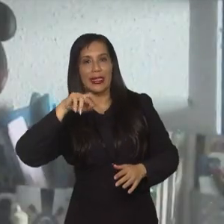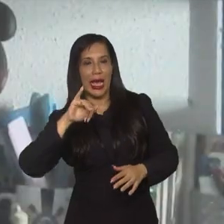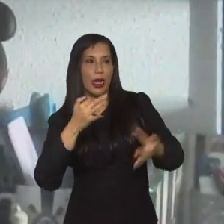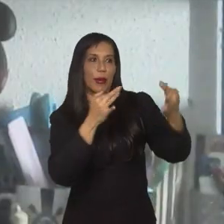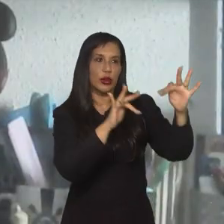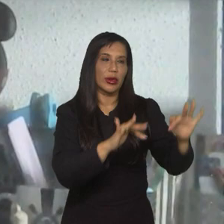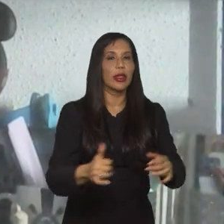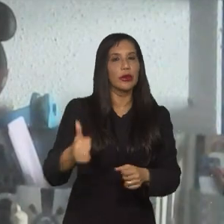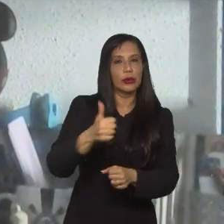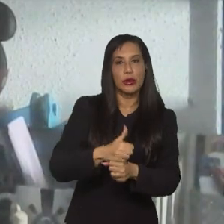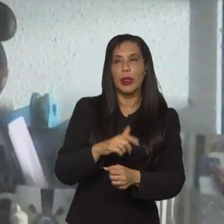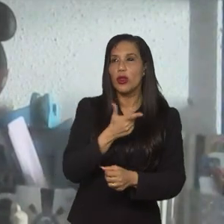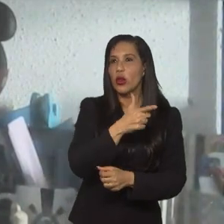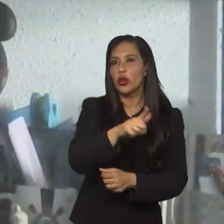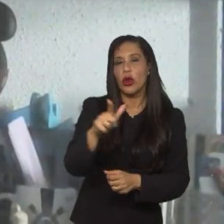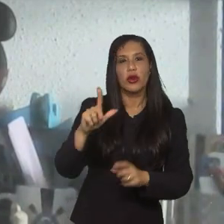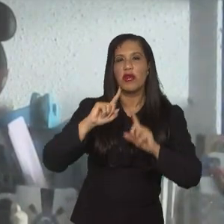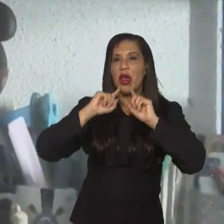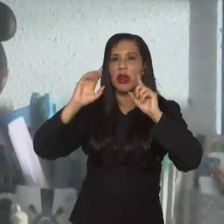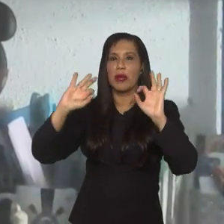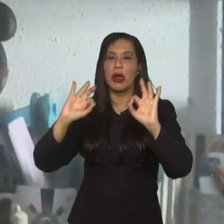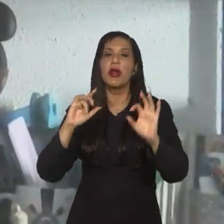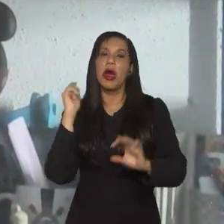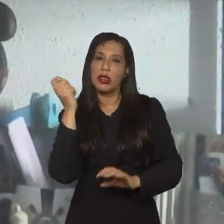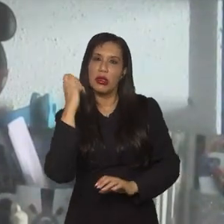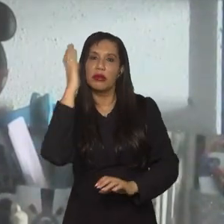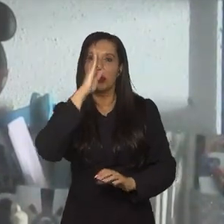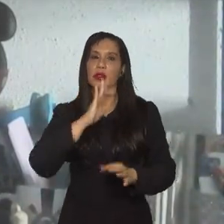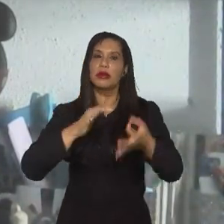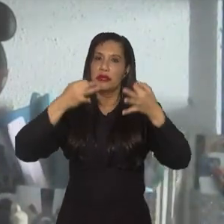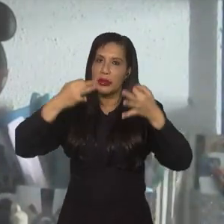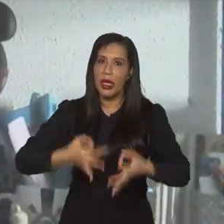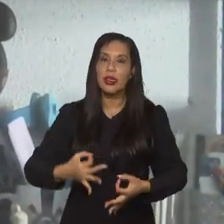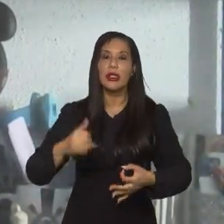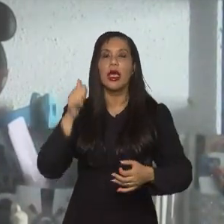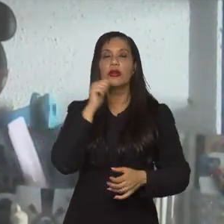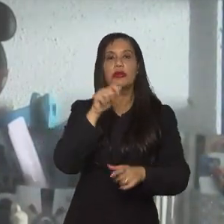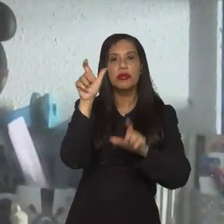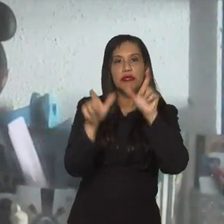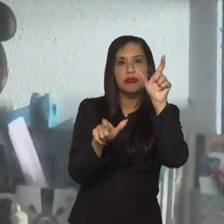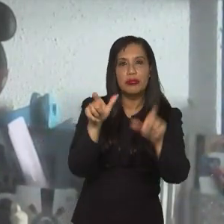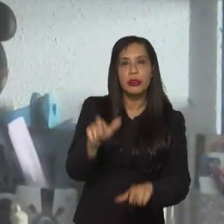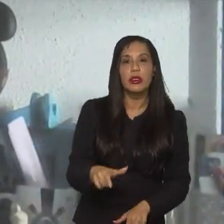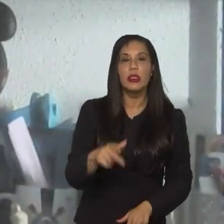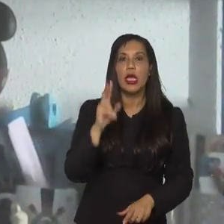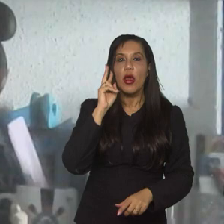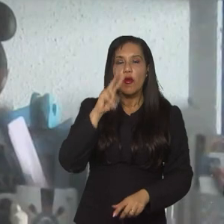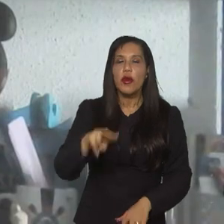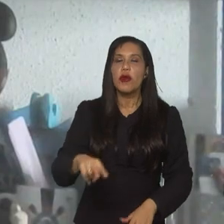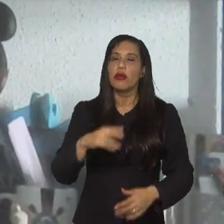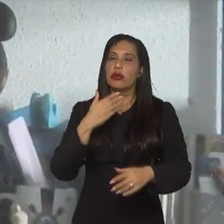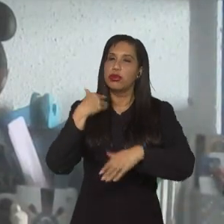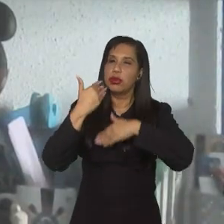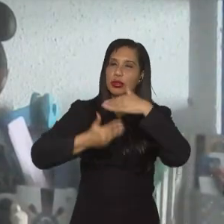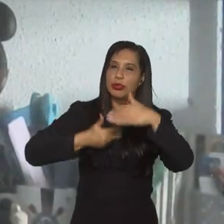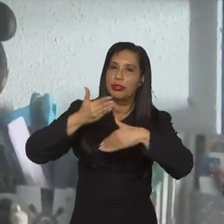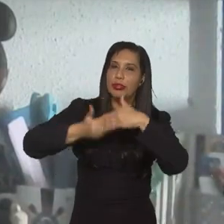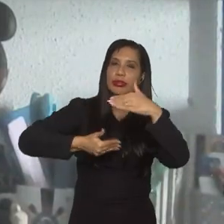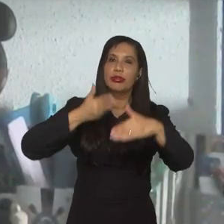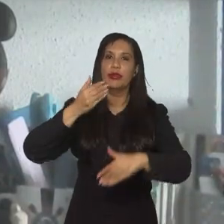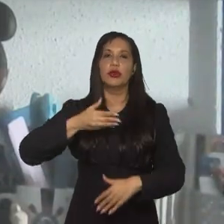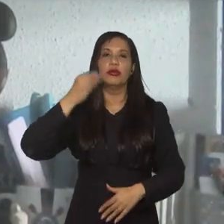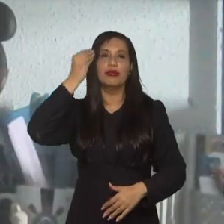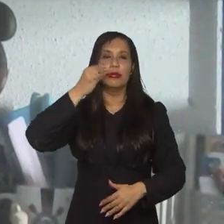o resto eu não tenho do que reclamar. Eu acho que a seleção é essa mesmo, né? É as meninas que a gente viu crescendo, que a gente viu se